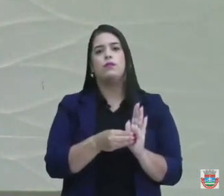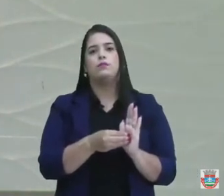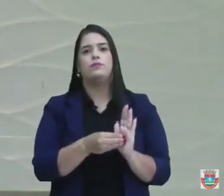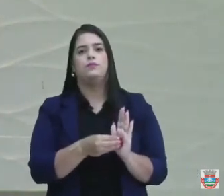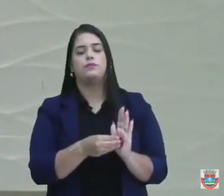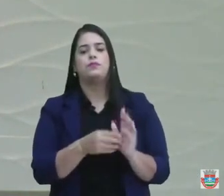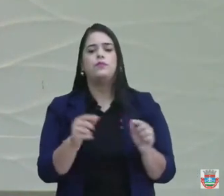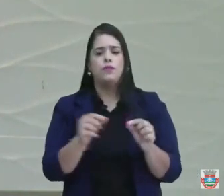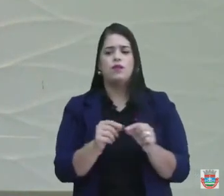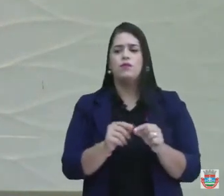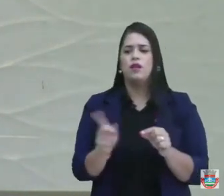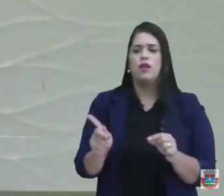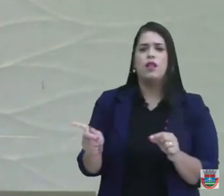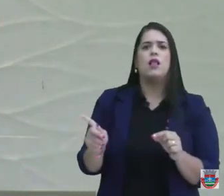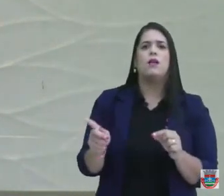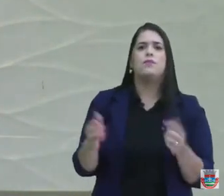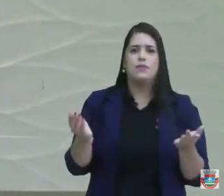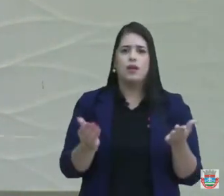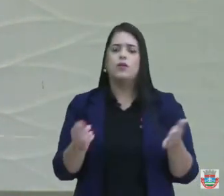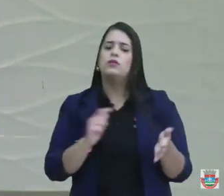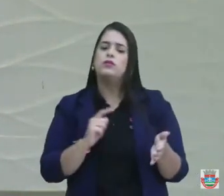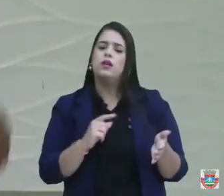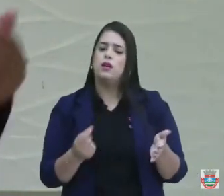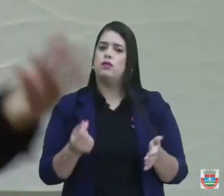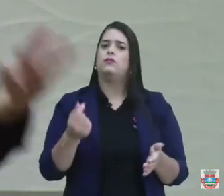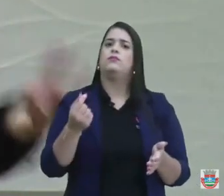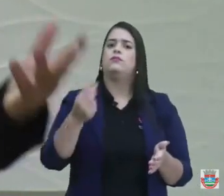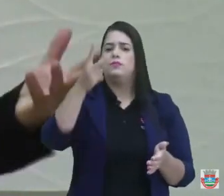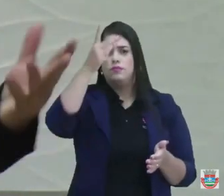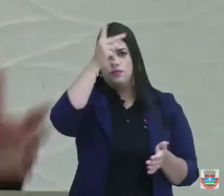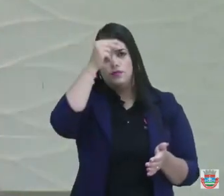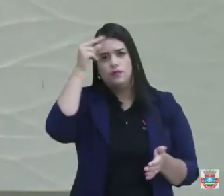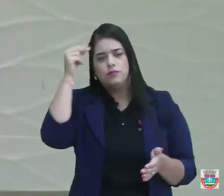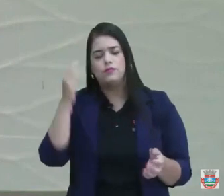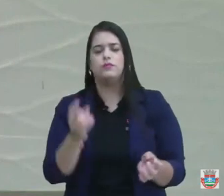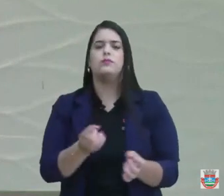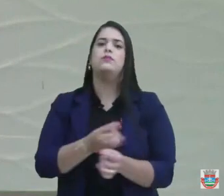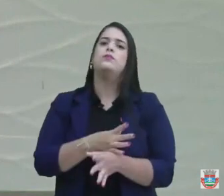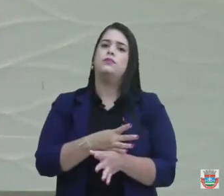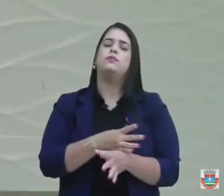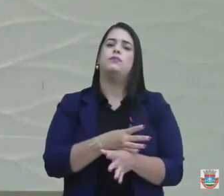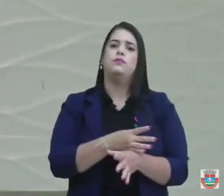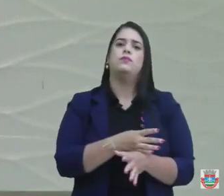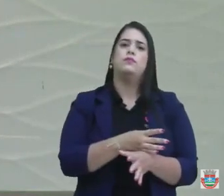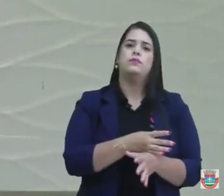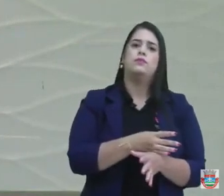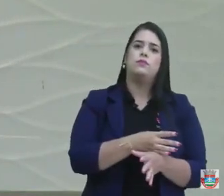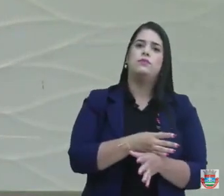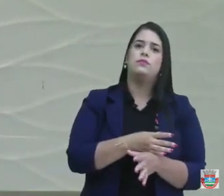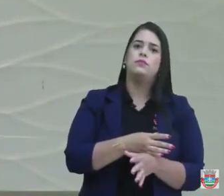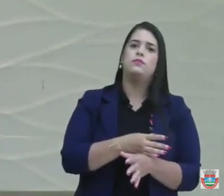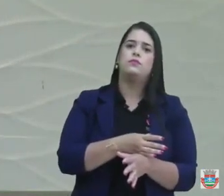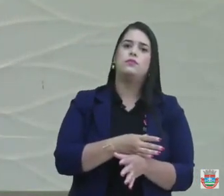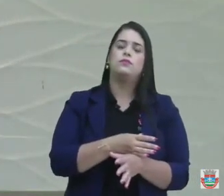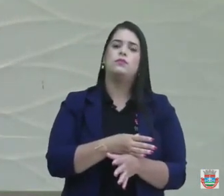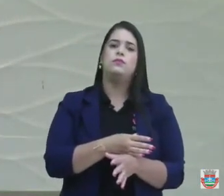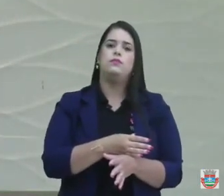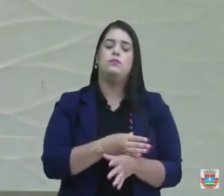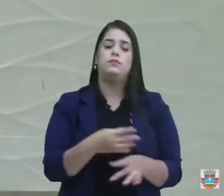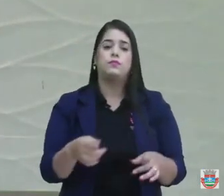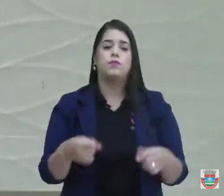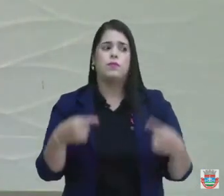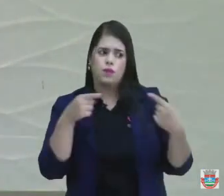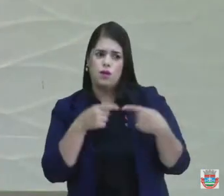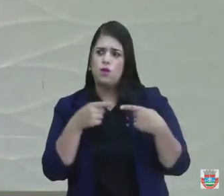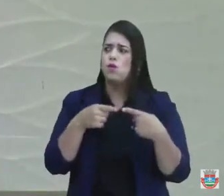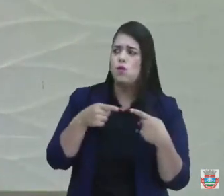alambrado, e está aí o resto do dinheiro, para que o prefeito conclua o Estado Municipal. O convênio existe,